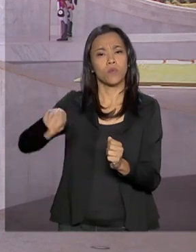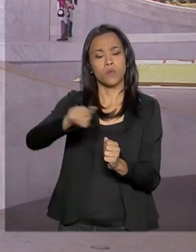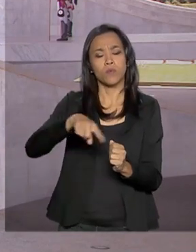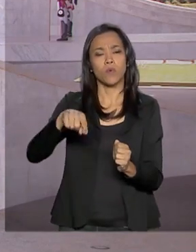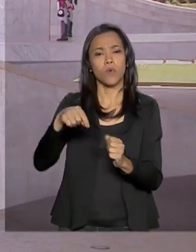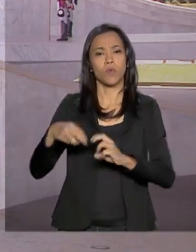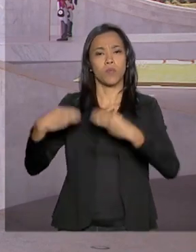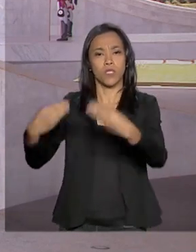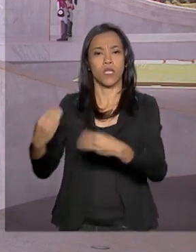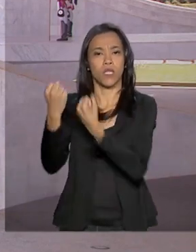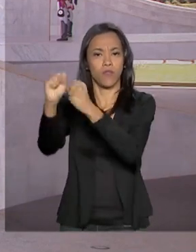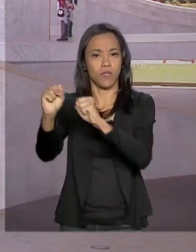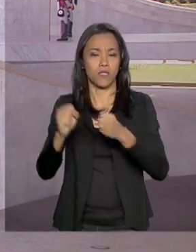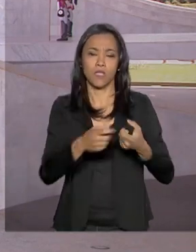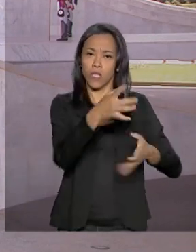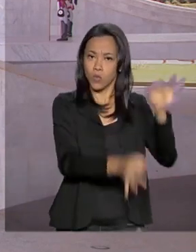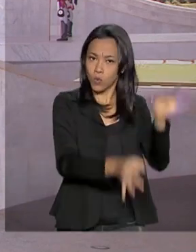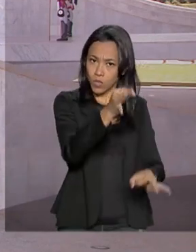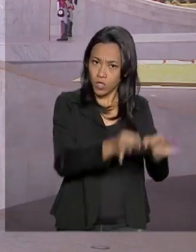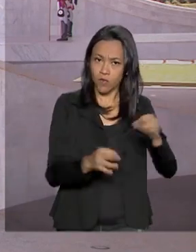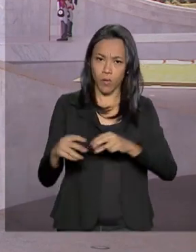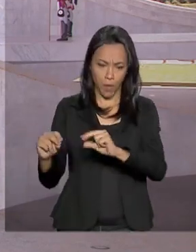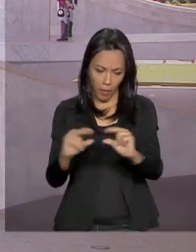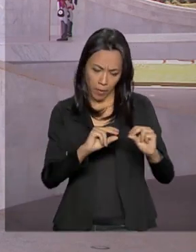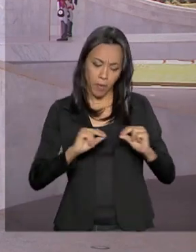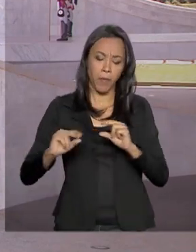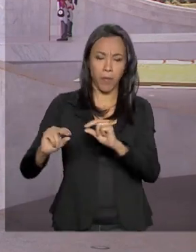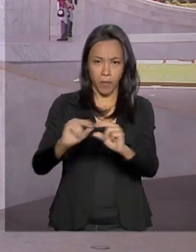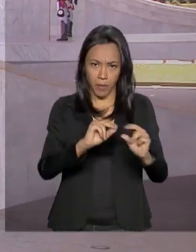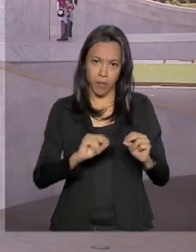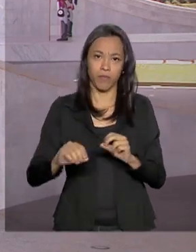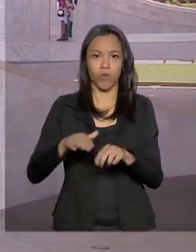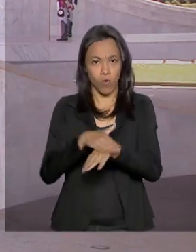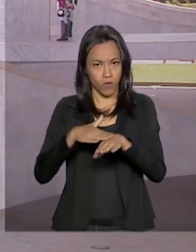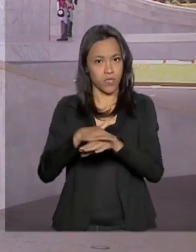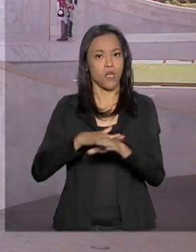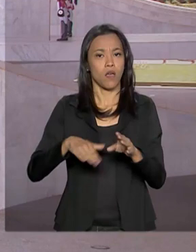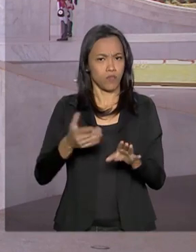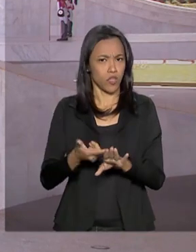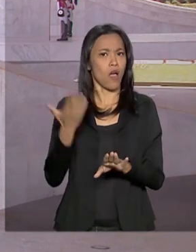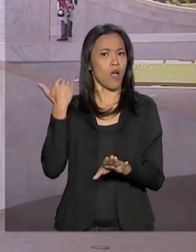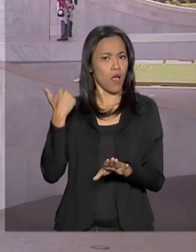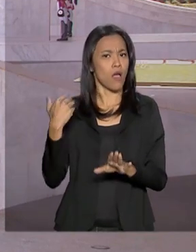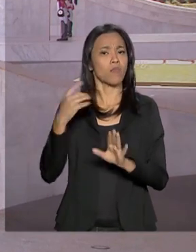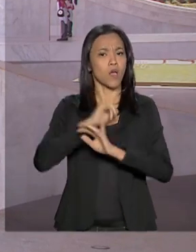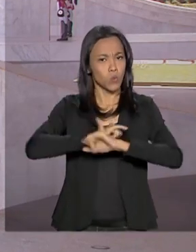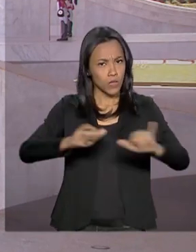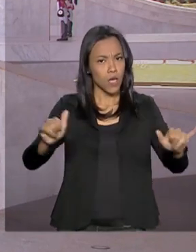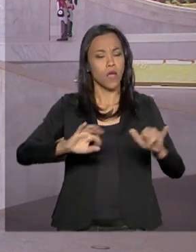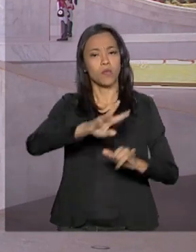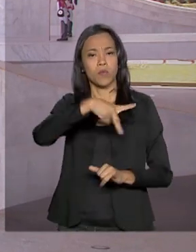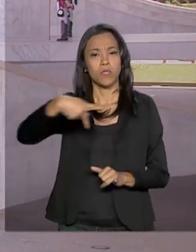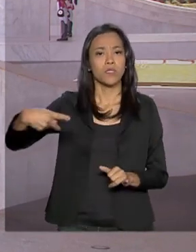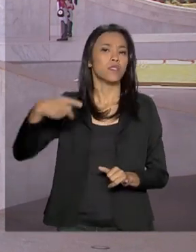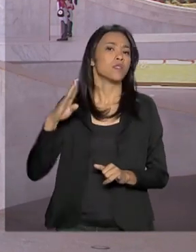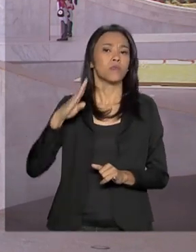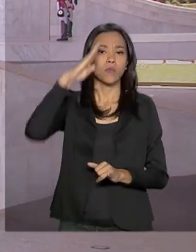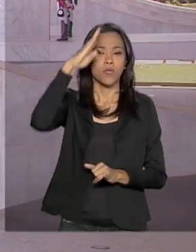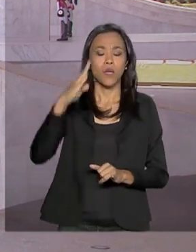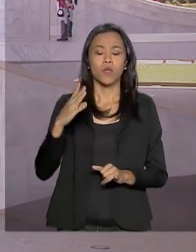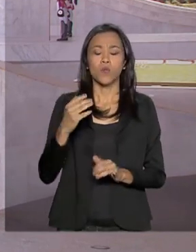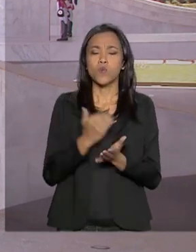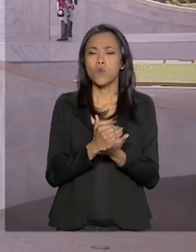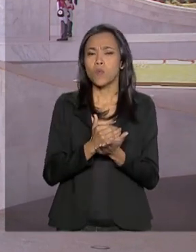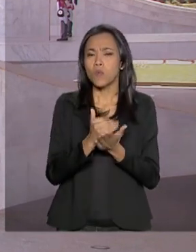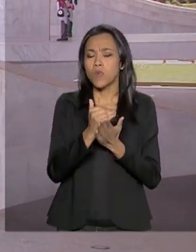Defesa e da Justiça e Segurança Pública. Esse decreto já havia sido anunciado pelo presidente Jair Bolsonaro no início